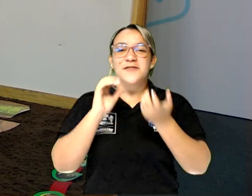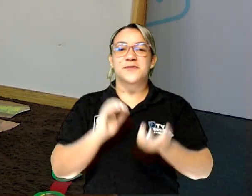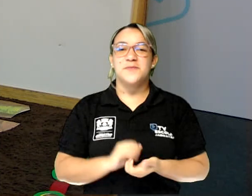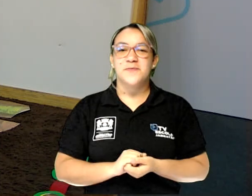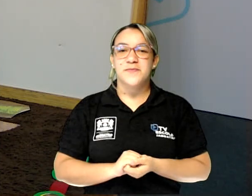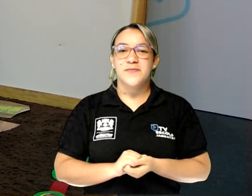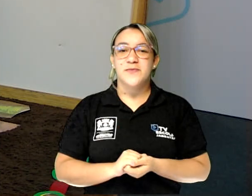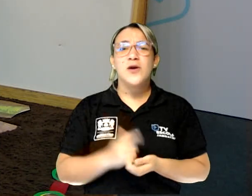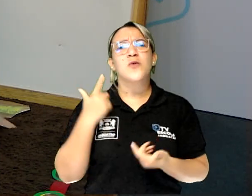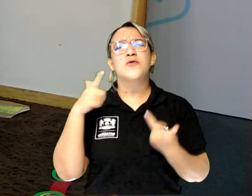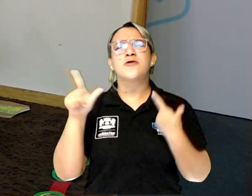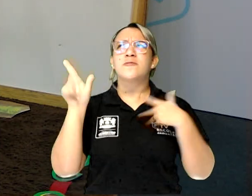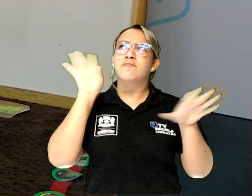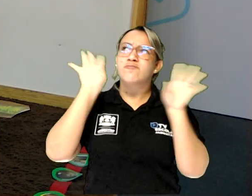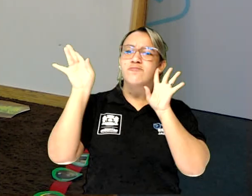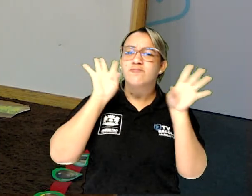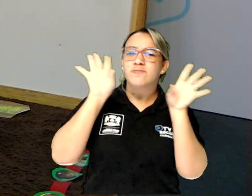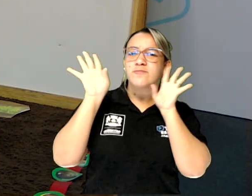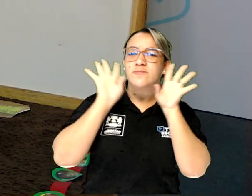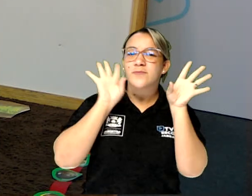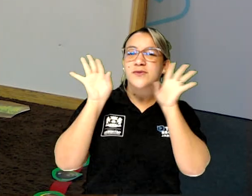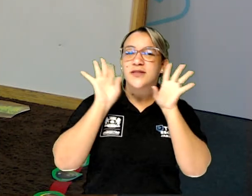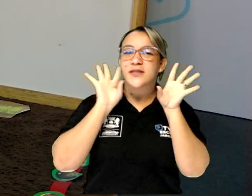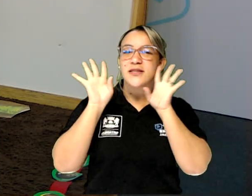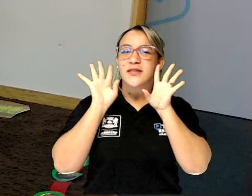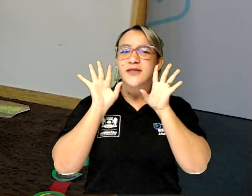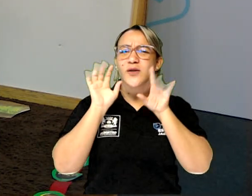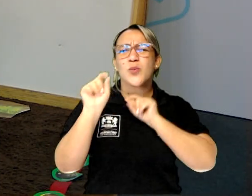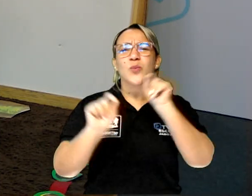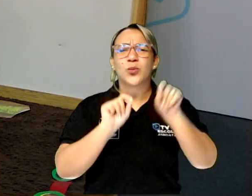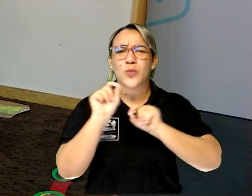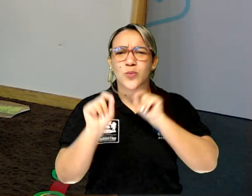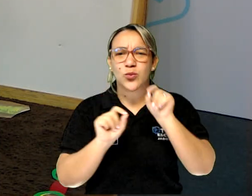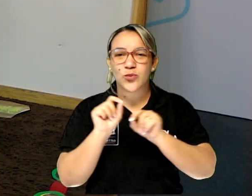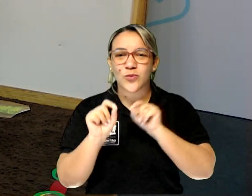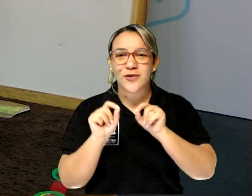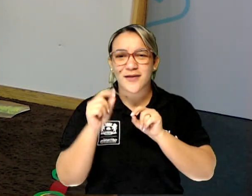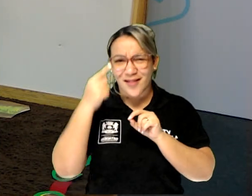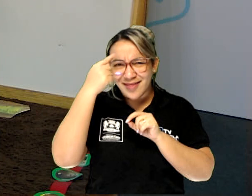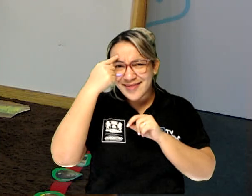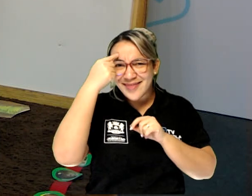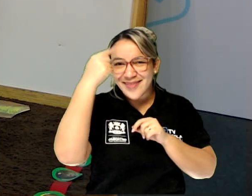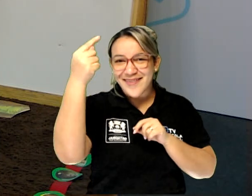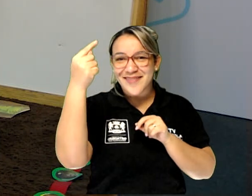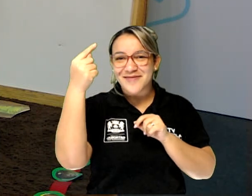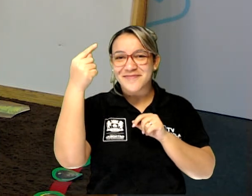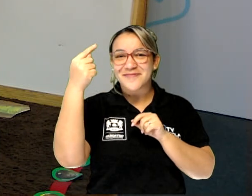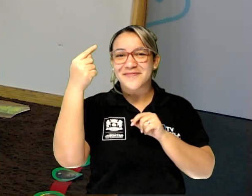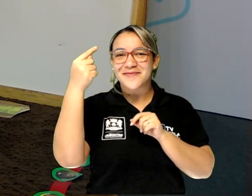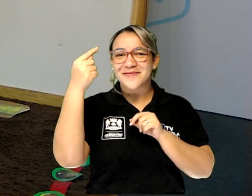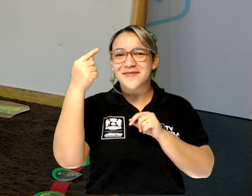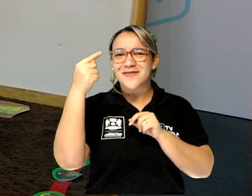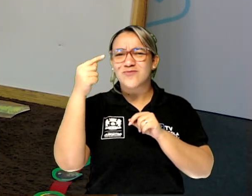Vamos pensar em outra característica. O que é que tem aqui? Quem lembra qual característica é essa?